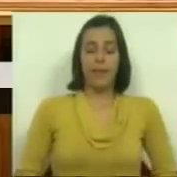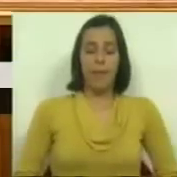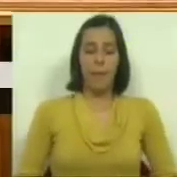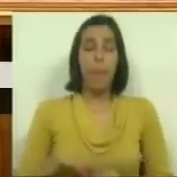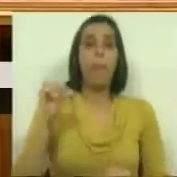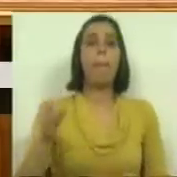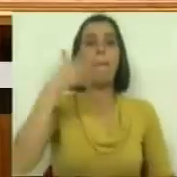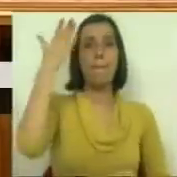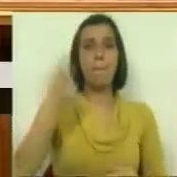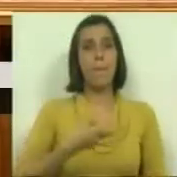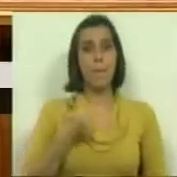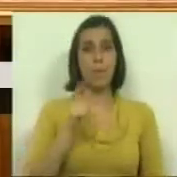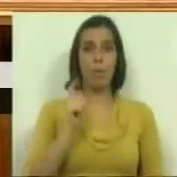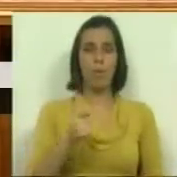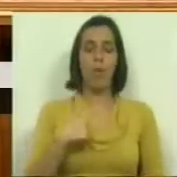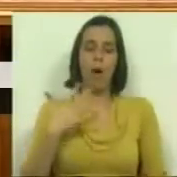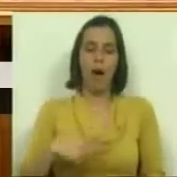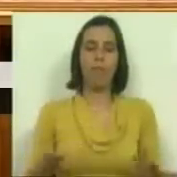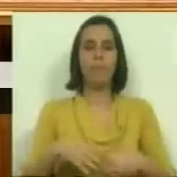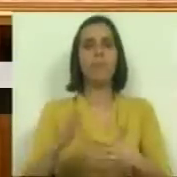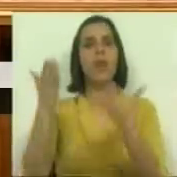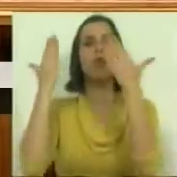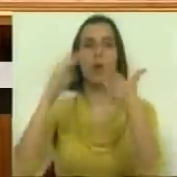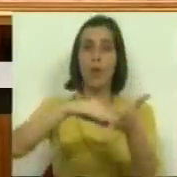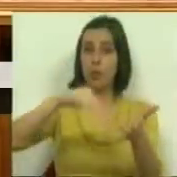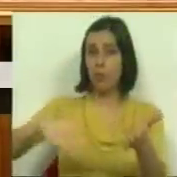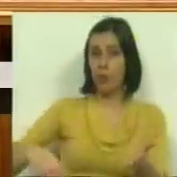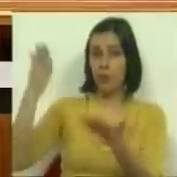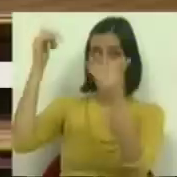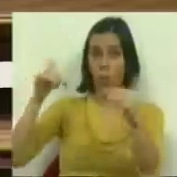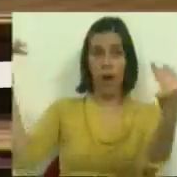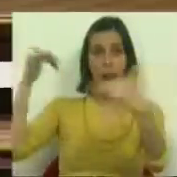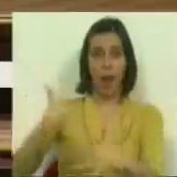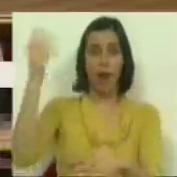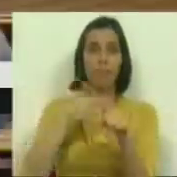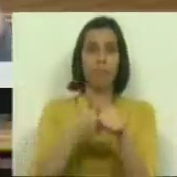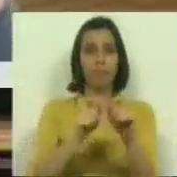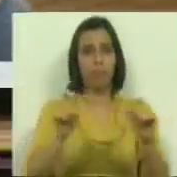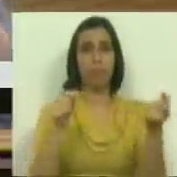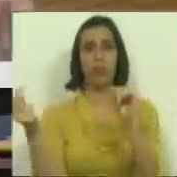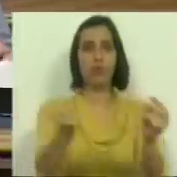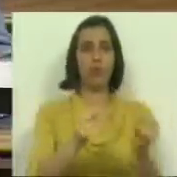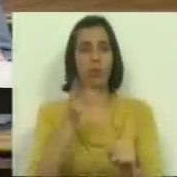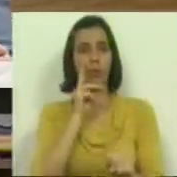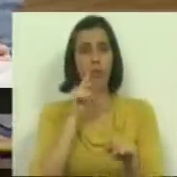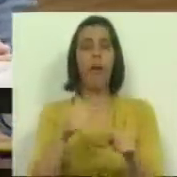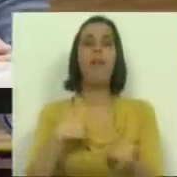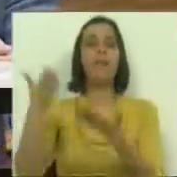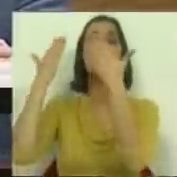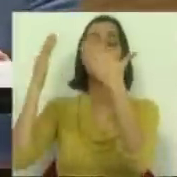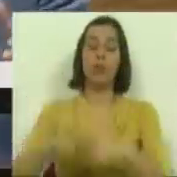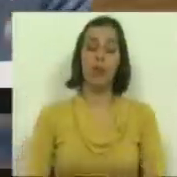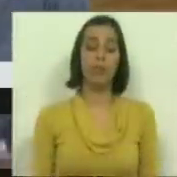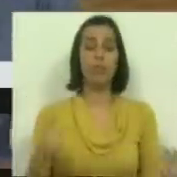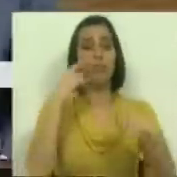Em primeiro lugar, em nome do Bloco de Esquerda, eu gostava de saudar os peticionários que estão hoje aqui presentes a acompanhar a nossa discussão. Queria saudá-los